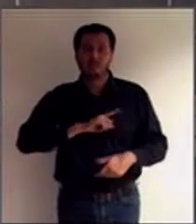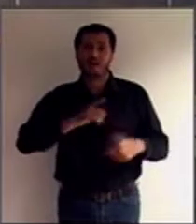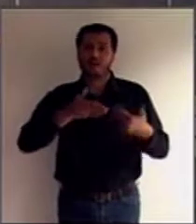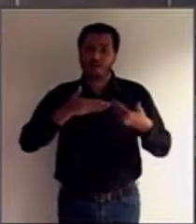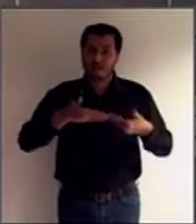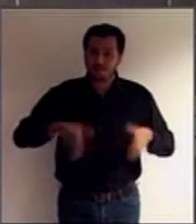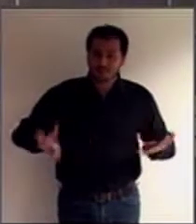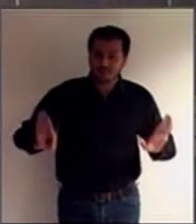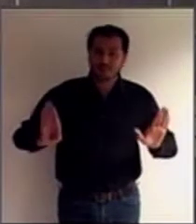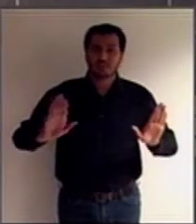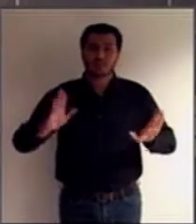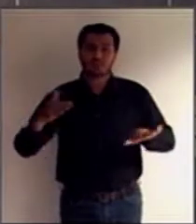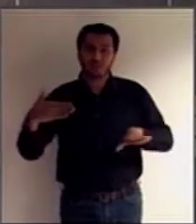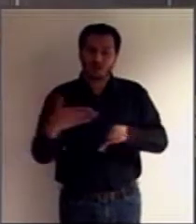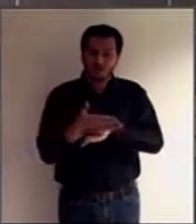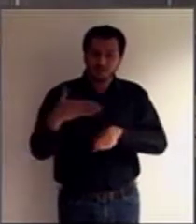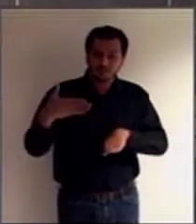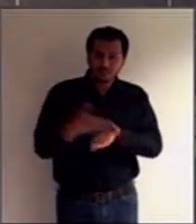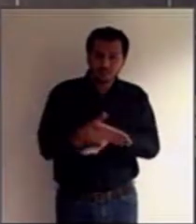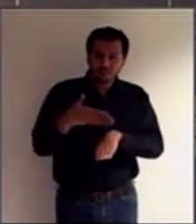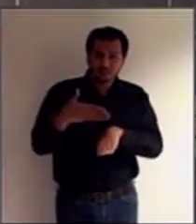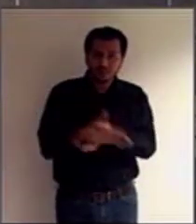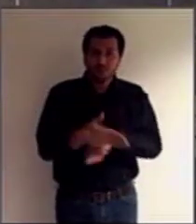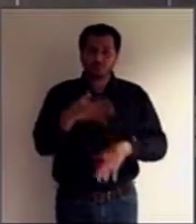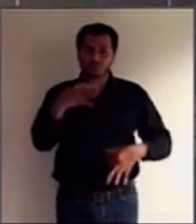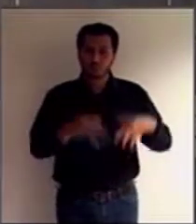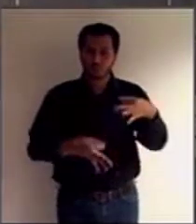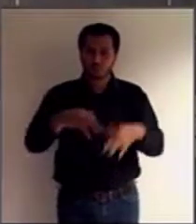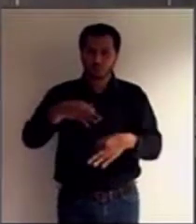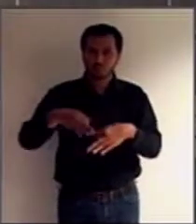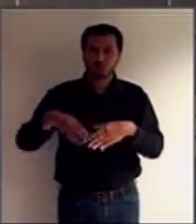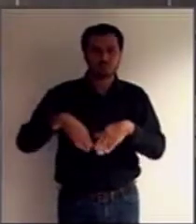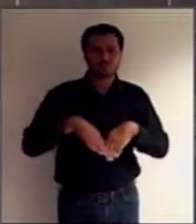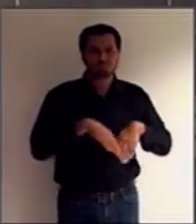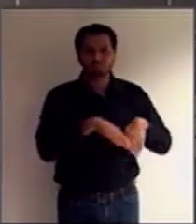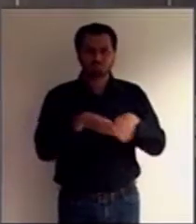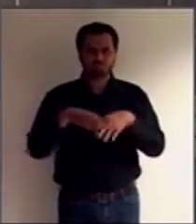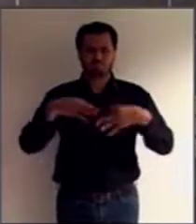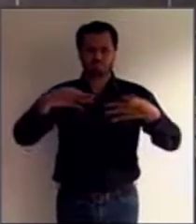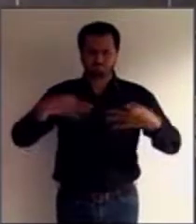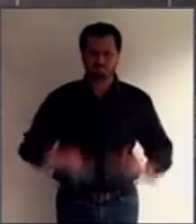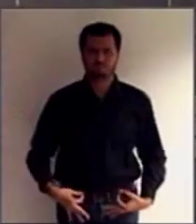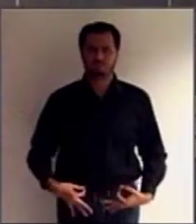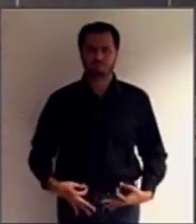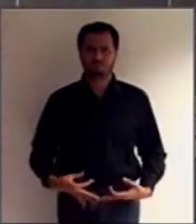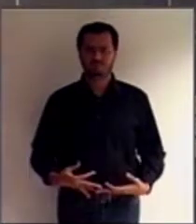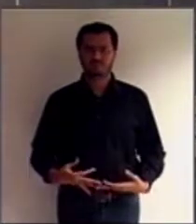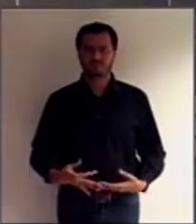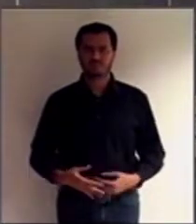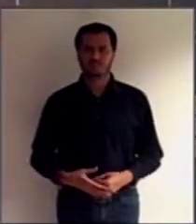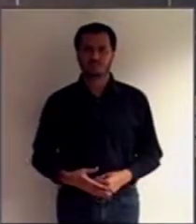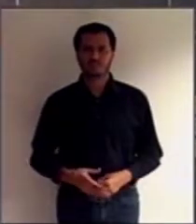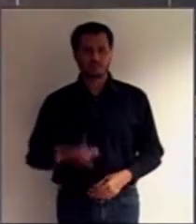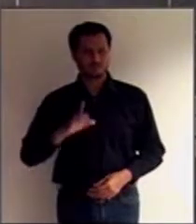à ordem jurídica justa, preocupando-se com o direito substancial,